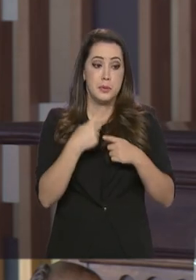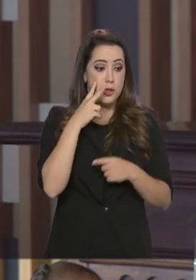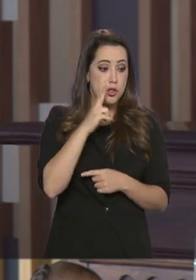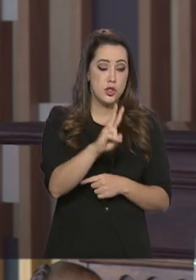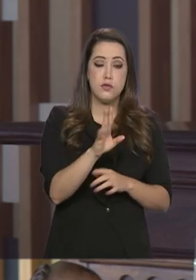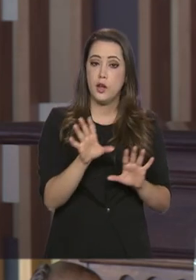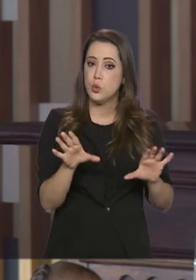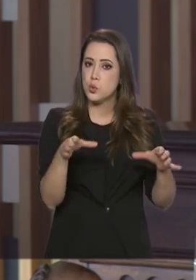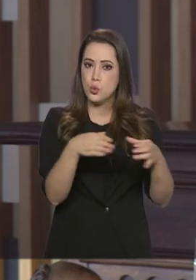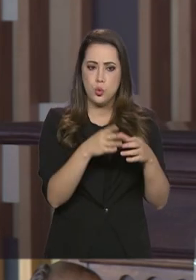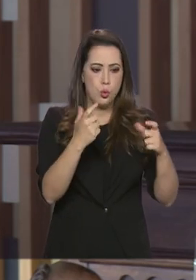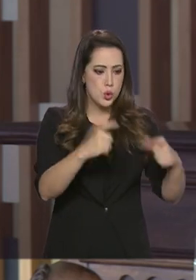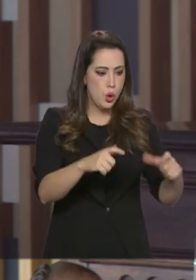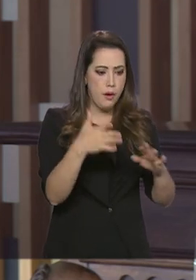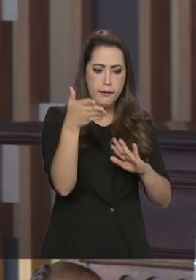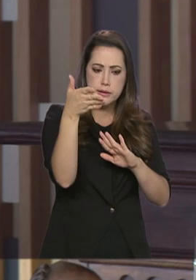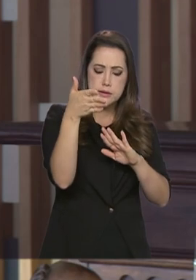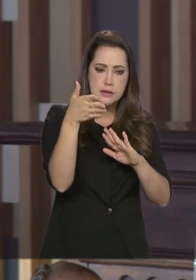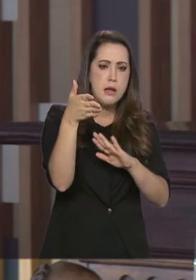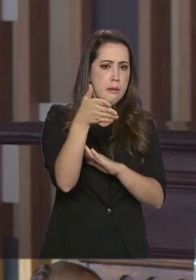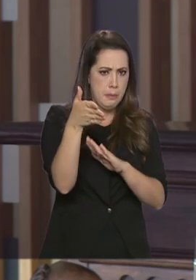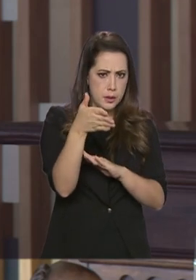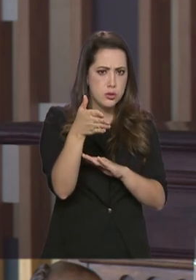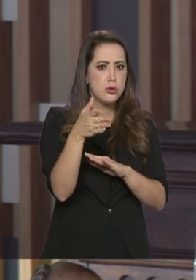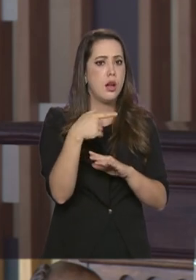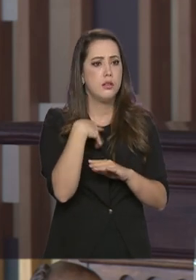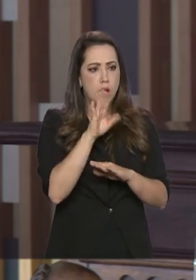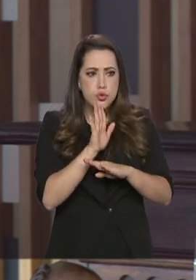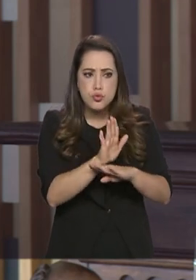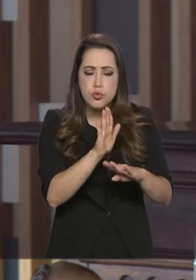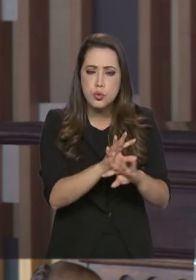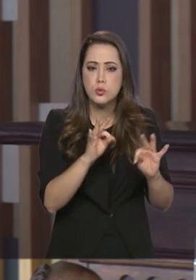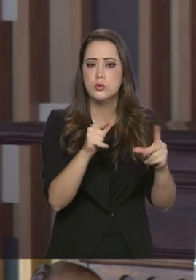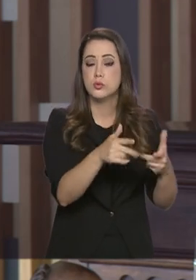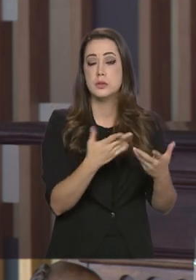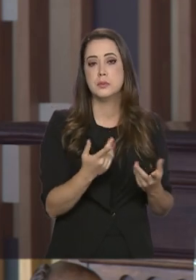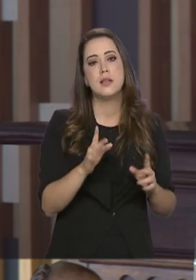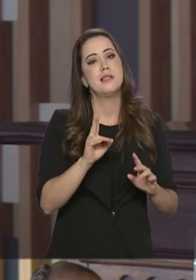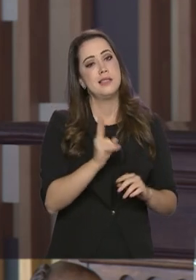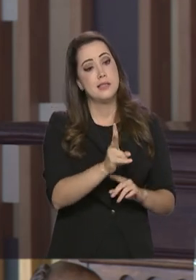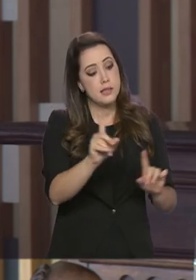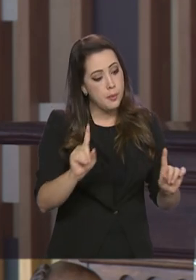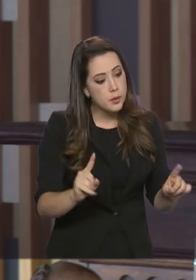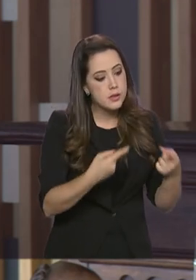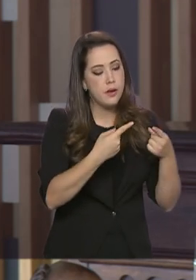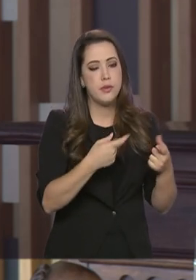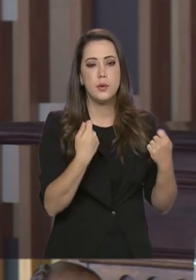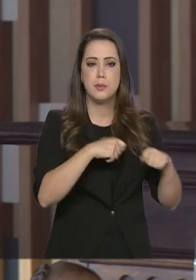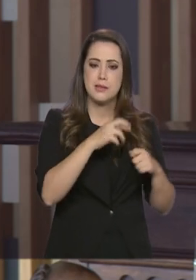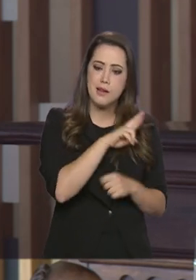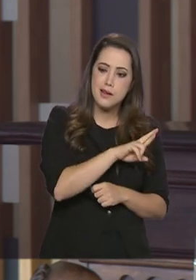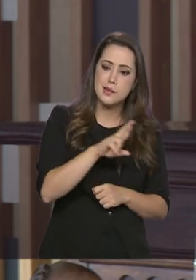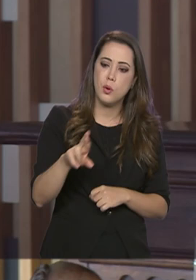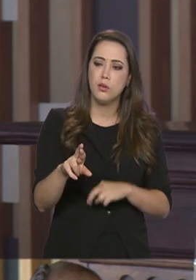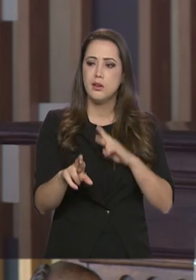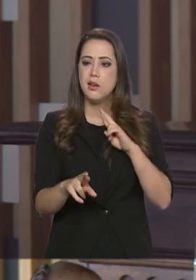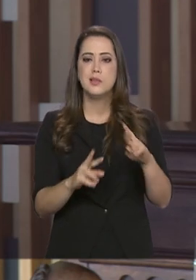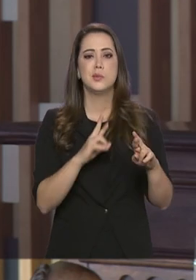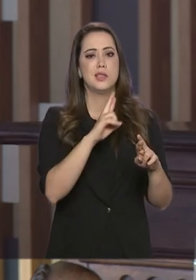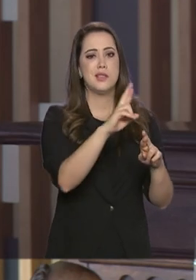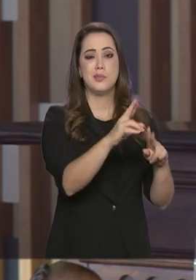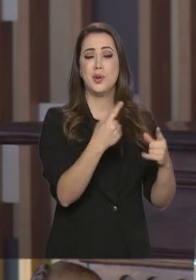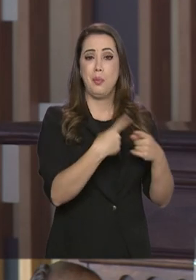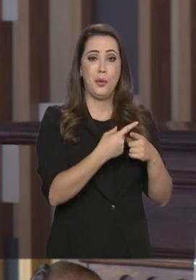embaixadas, estavam lá os consulados para assisti-los. Mas isso é um desafio permanente nosso, de justificar o que isso custa para